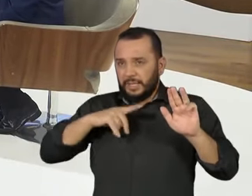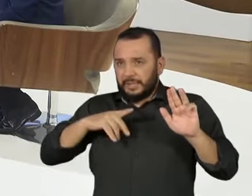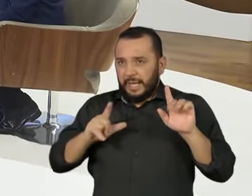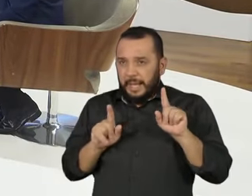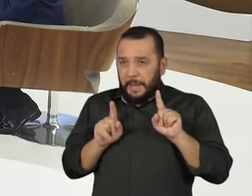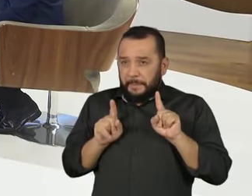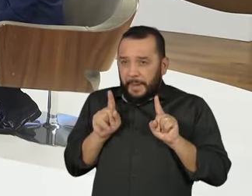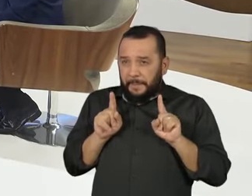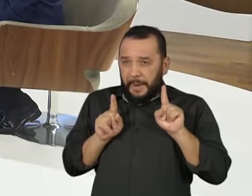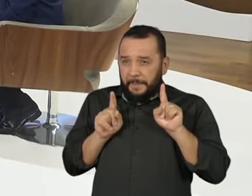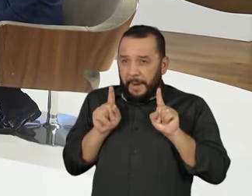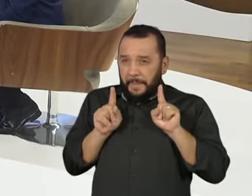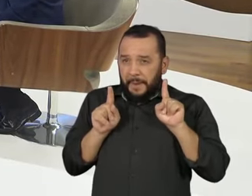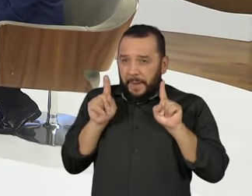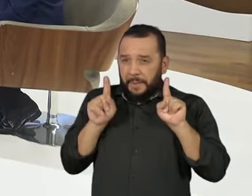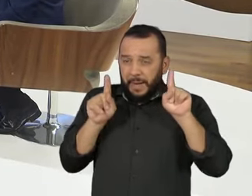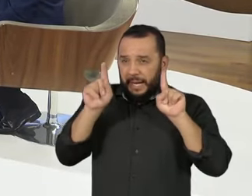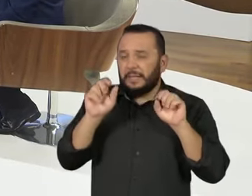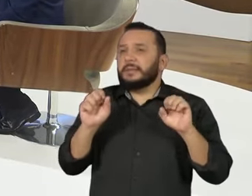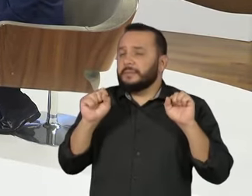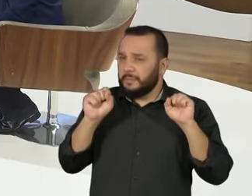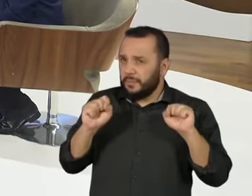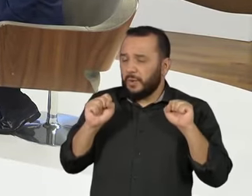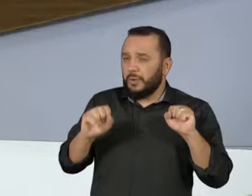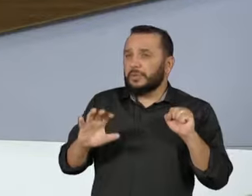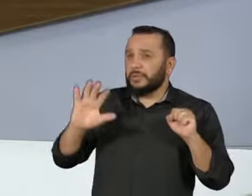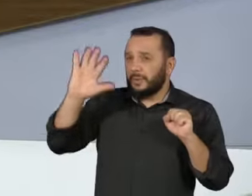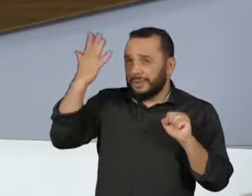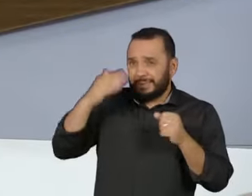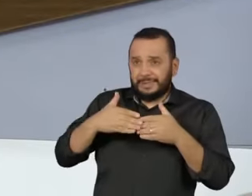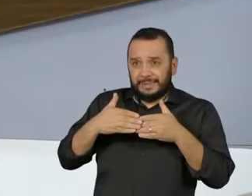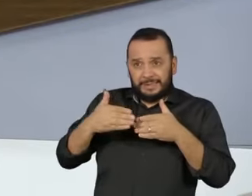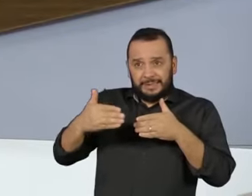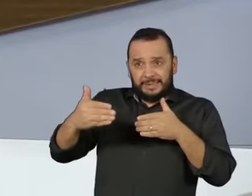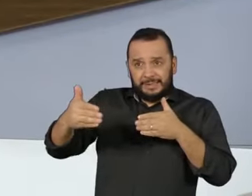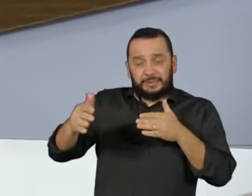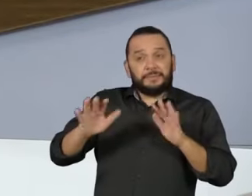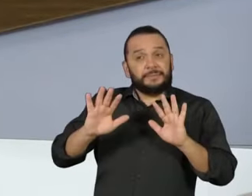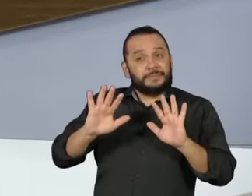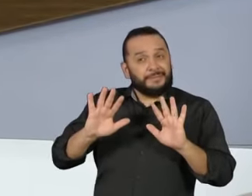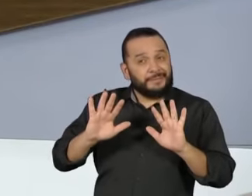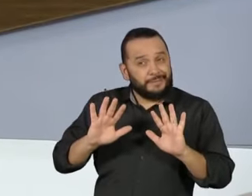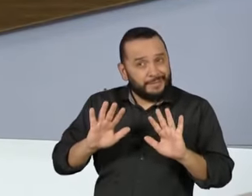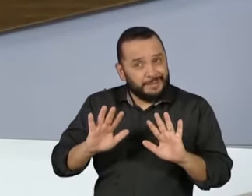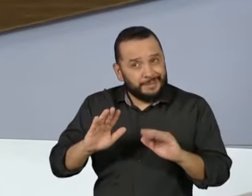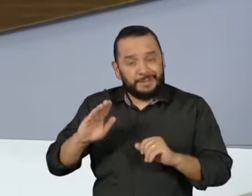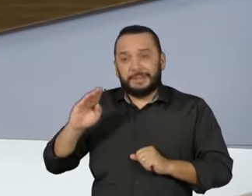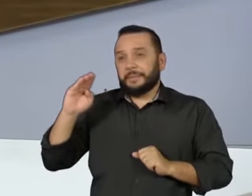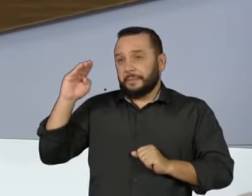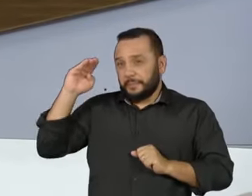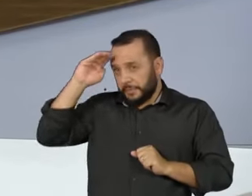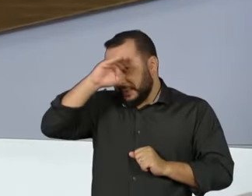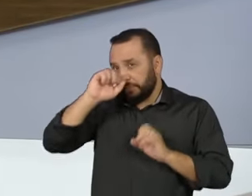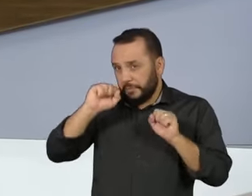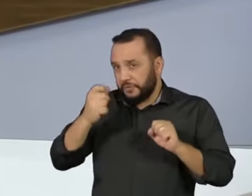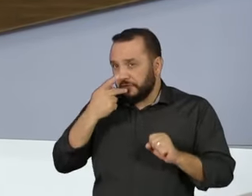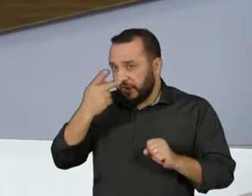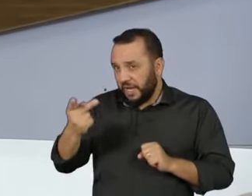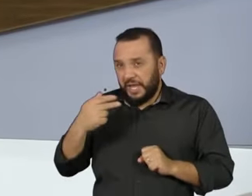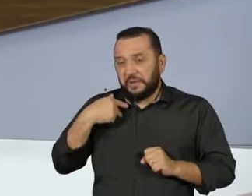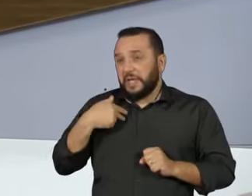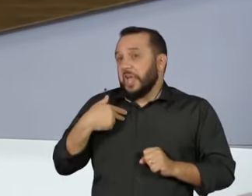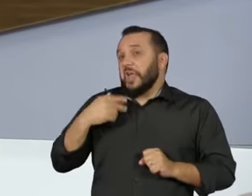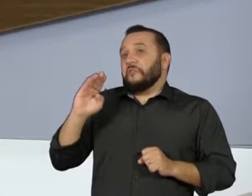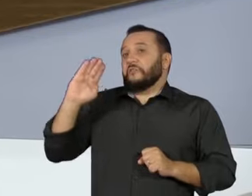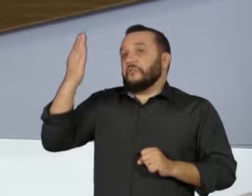Esse é o cenário que o presidente pode esperar para dizer, de maneira falsa, que a eleição foi fraudada. E ele